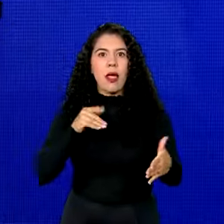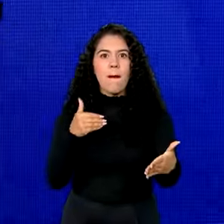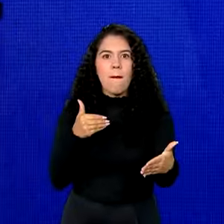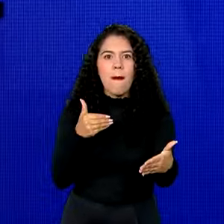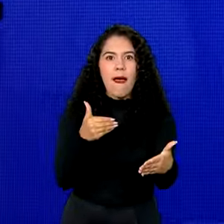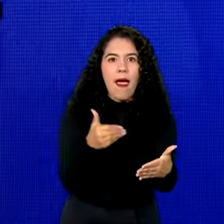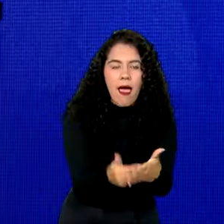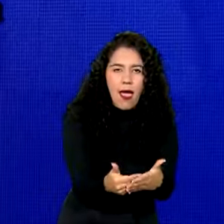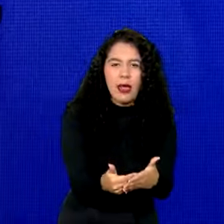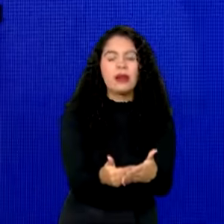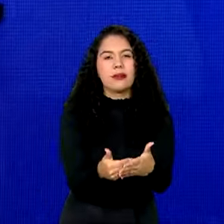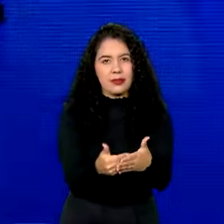nós do que nós imaginamos.